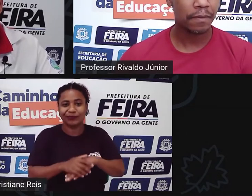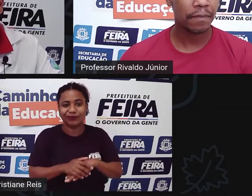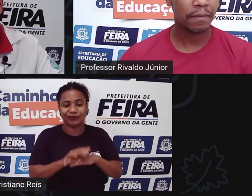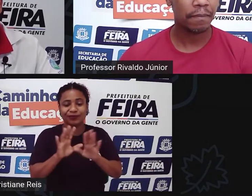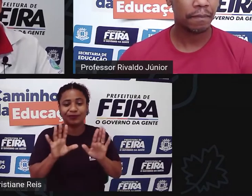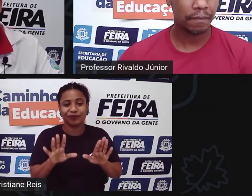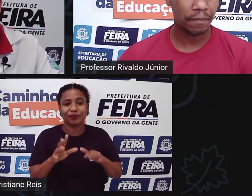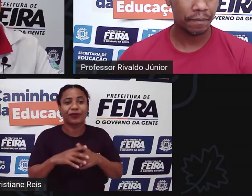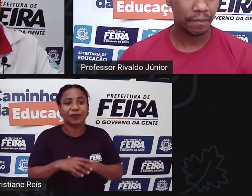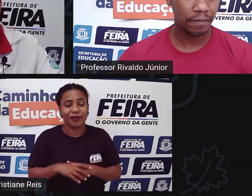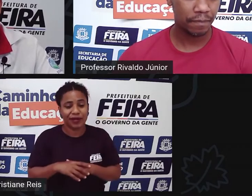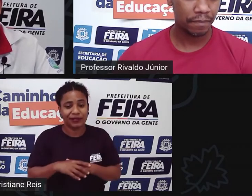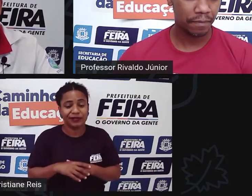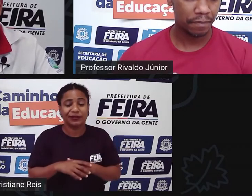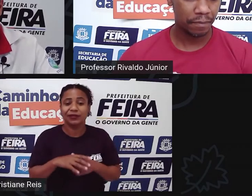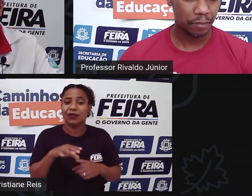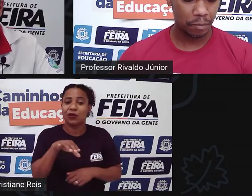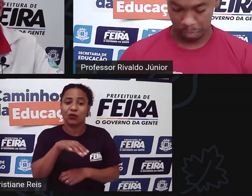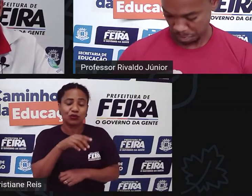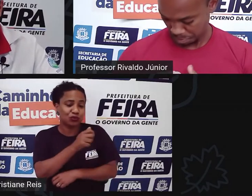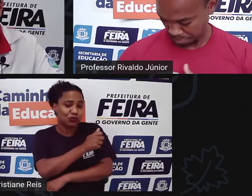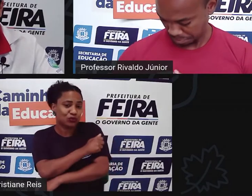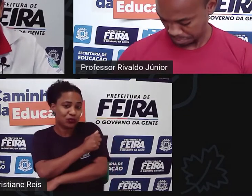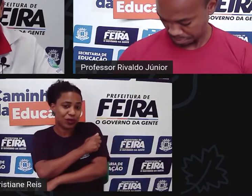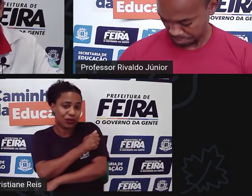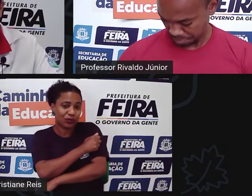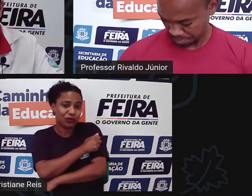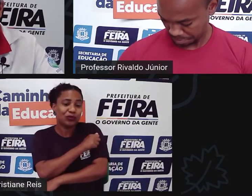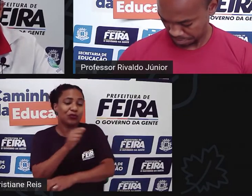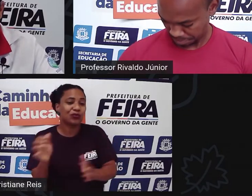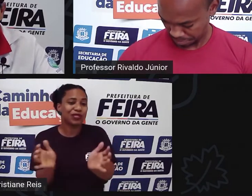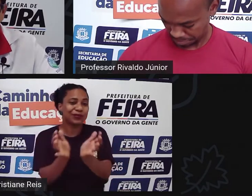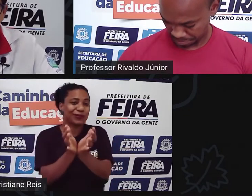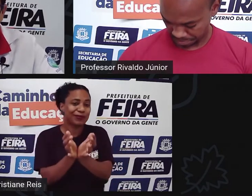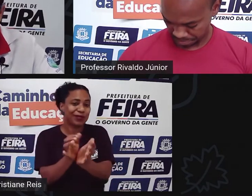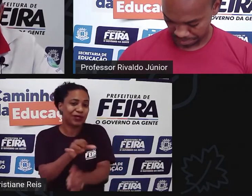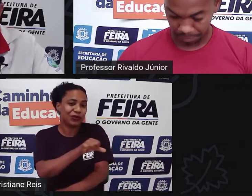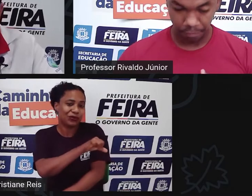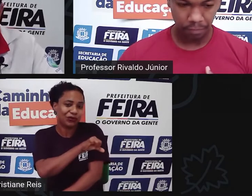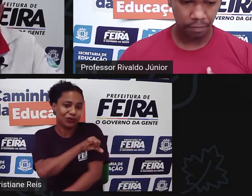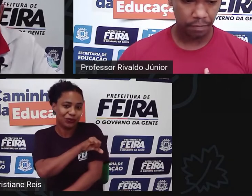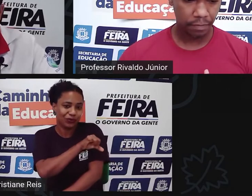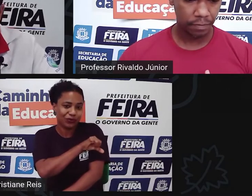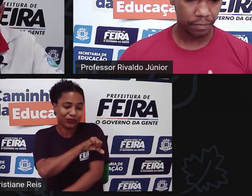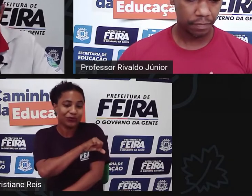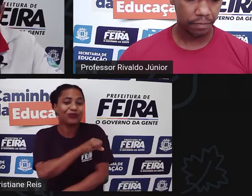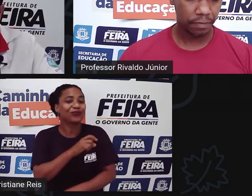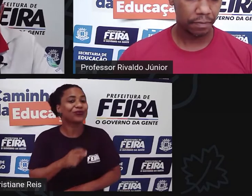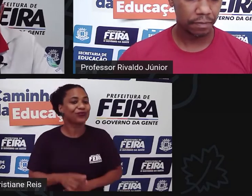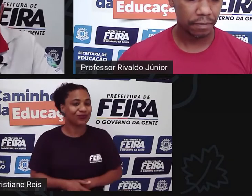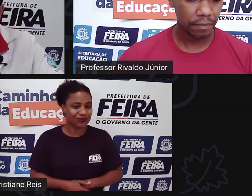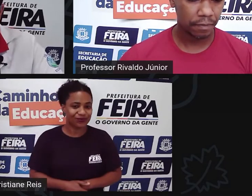Especificamente para os nossos alunos aqui, quem está assistindo a gente é o pessoal do nono ano, a galera do nono ano.